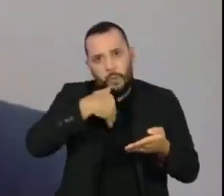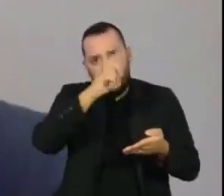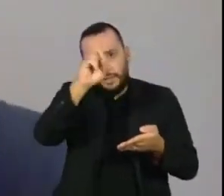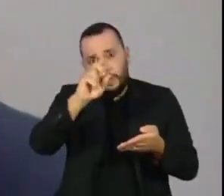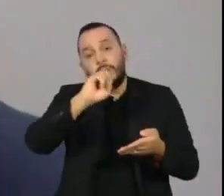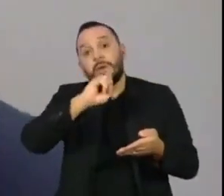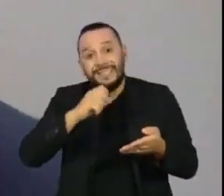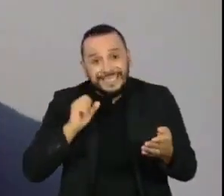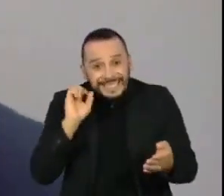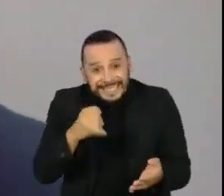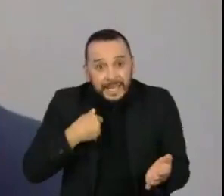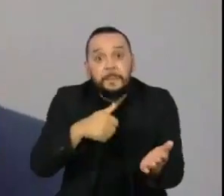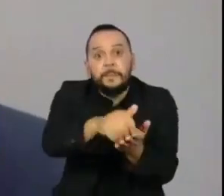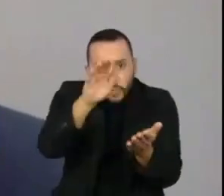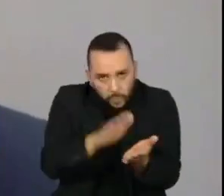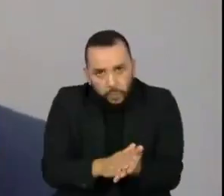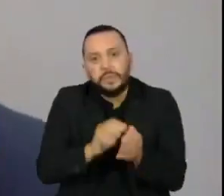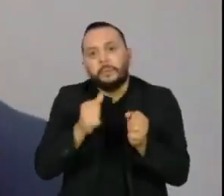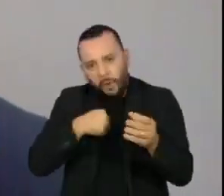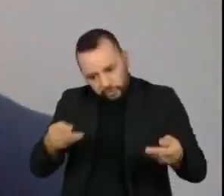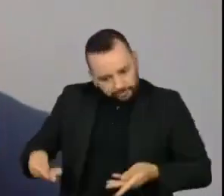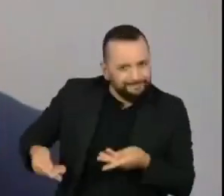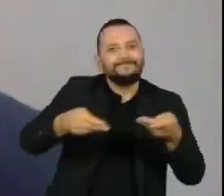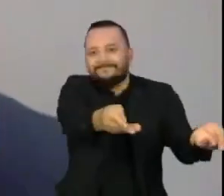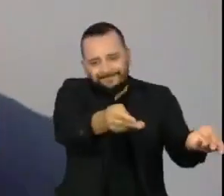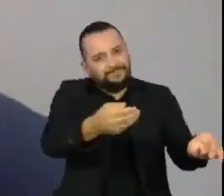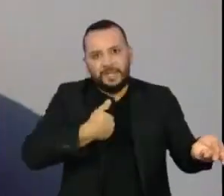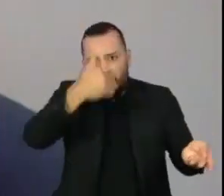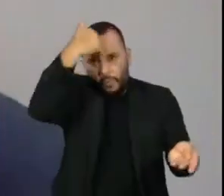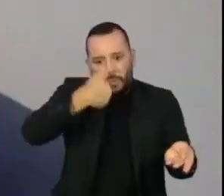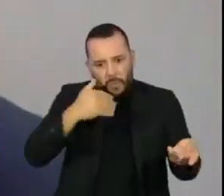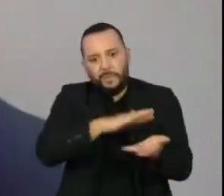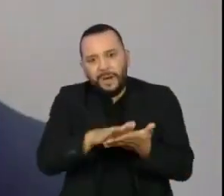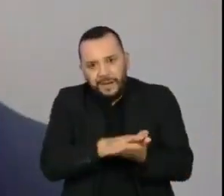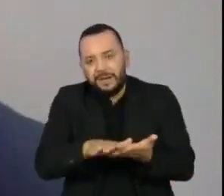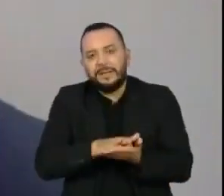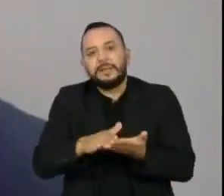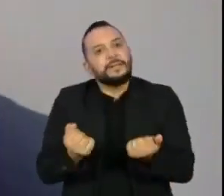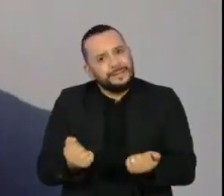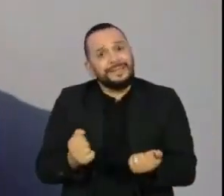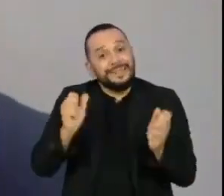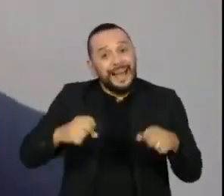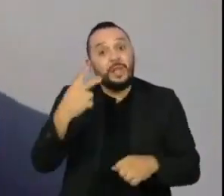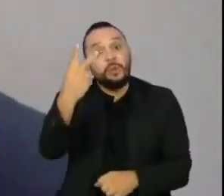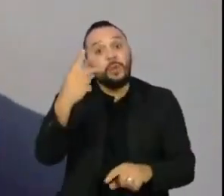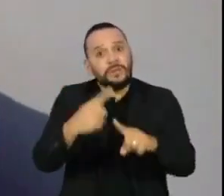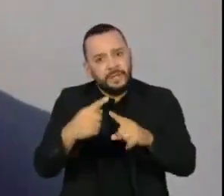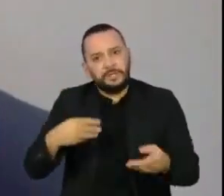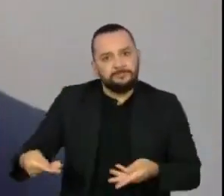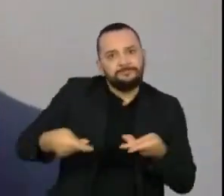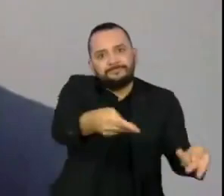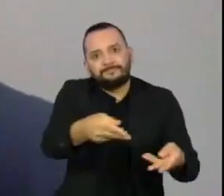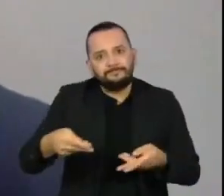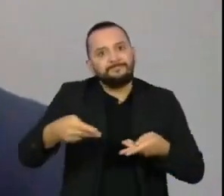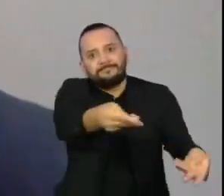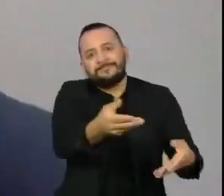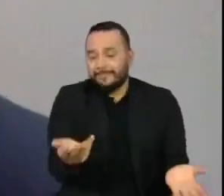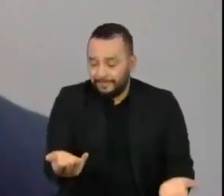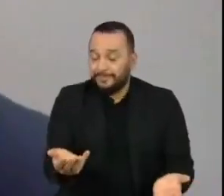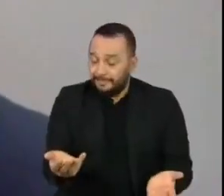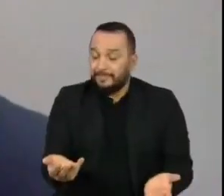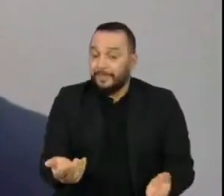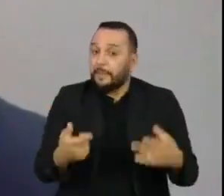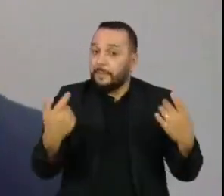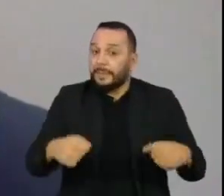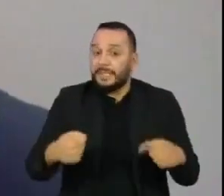recurso, ele tem direito até em dois recursos. Então, em qualquer uma dessas possibilidades, o que ele vai precisar fazer junto